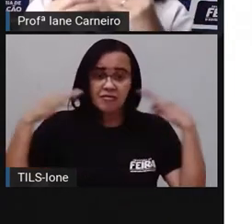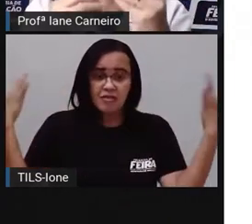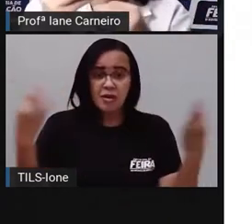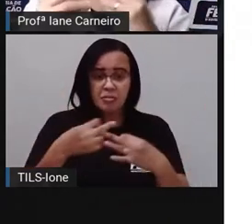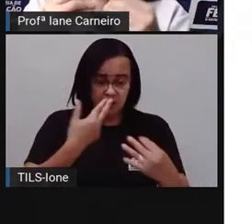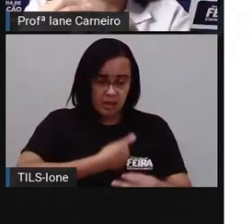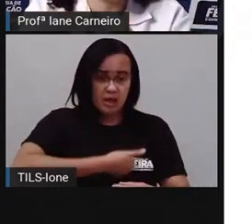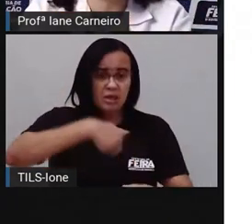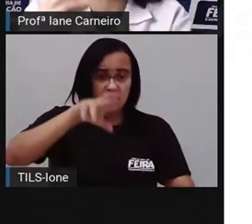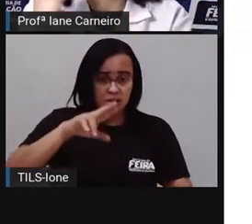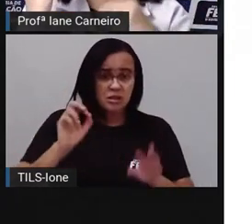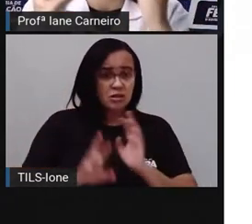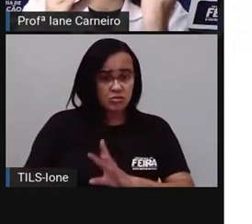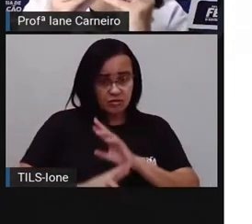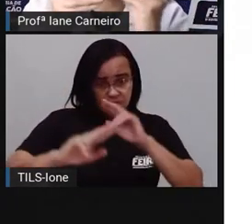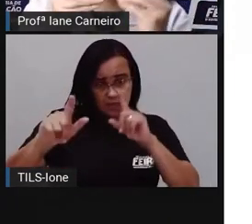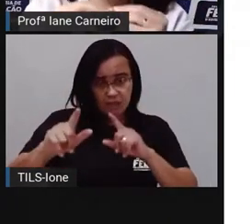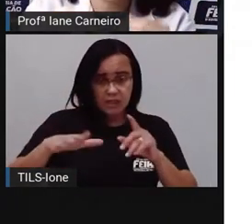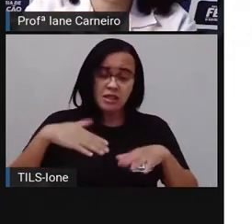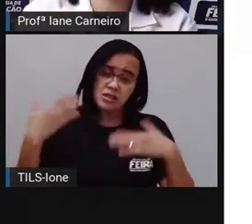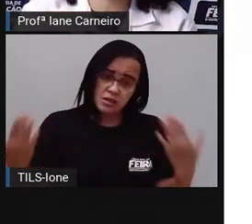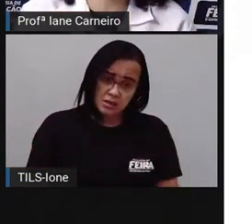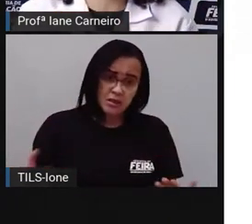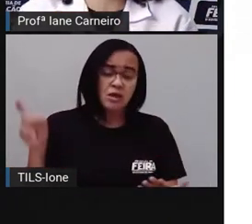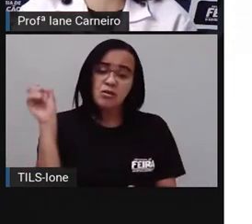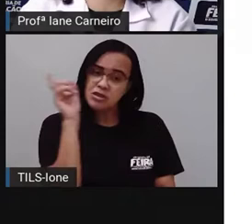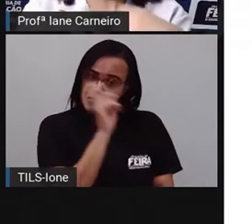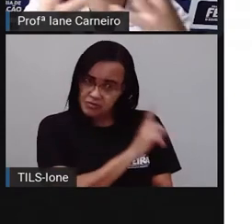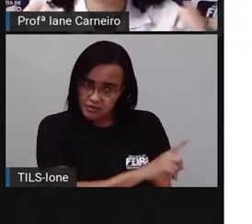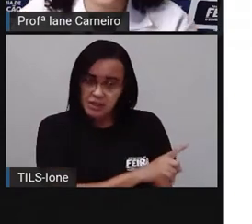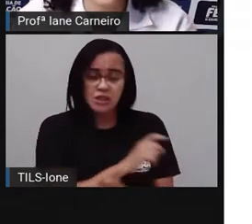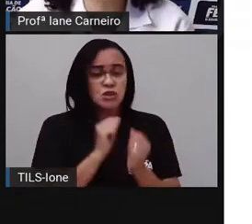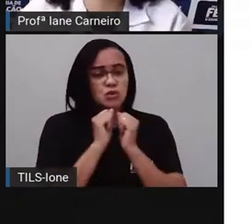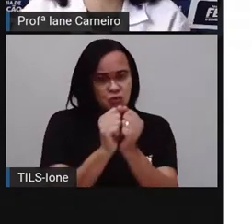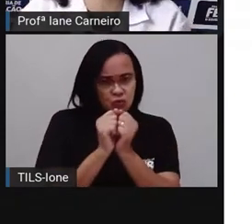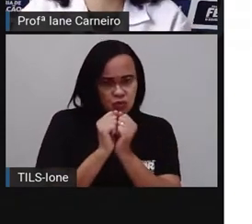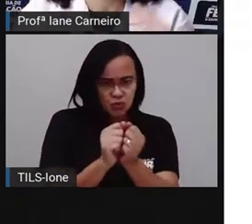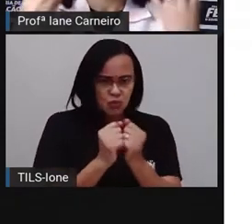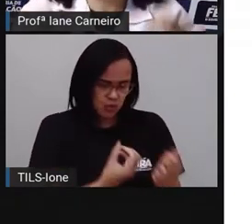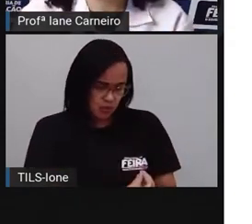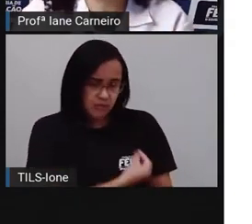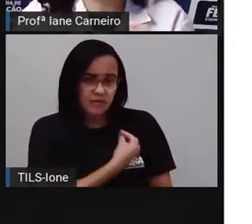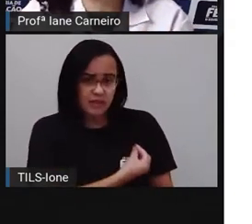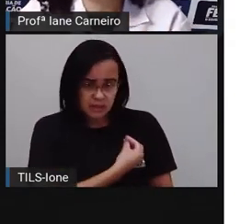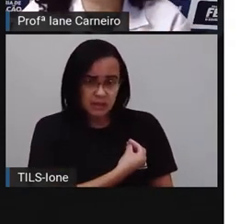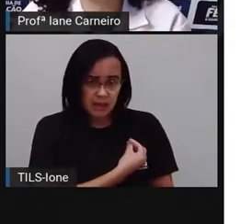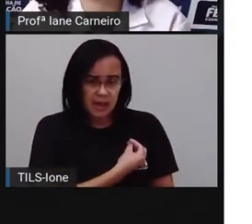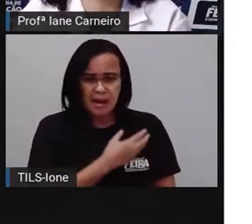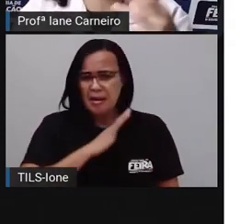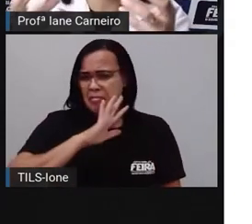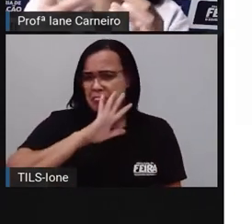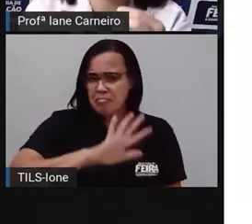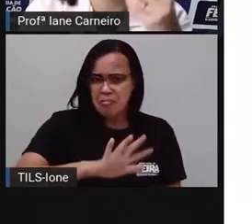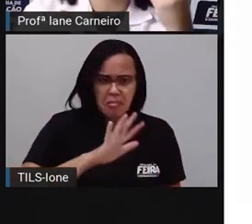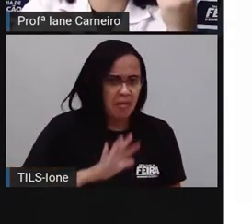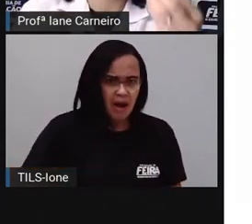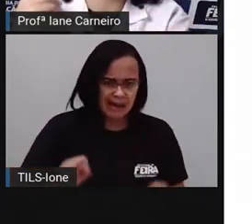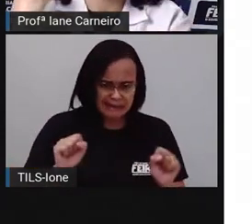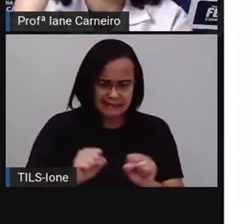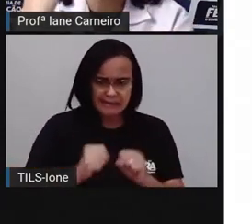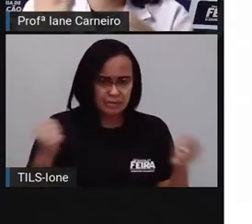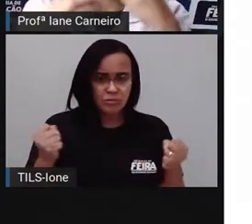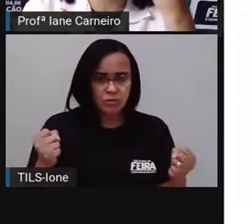Às vezes, é difícil da gente viver, conviver juntos. Mas não é impossível. Basta que a gente